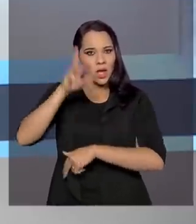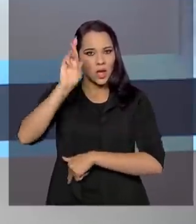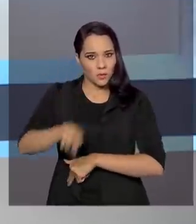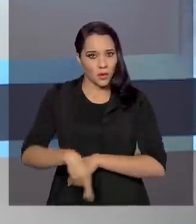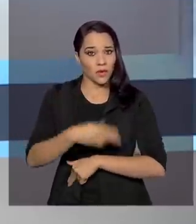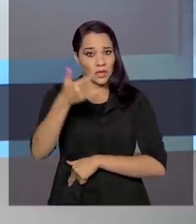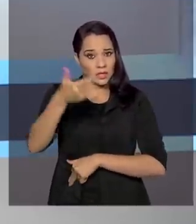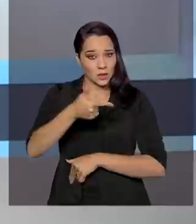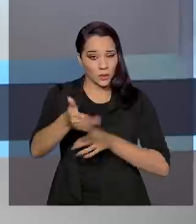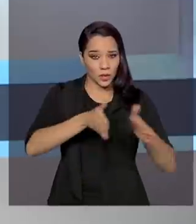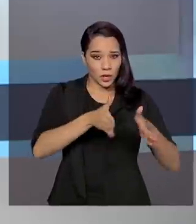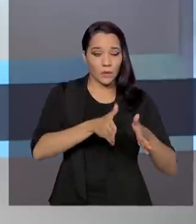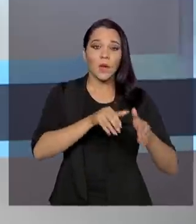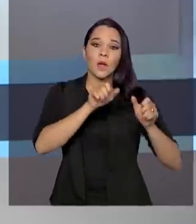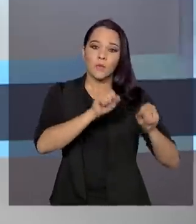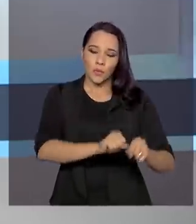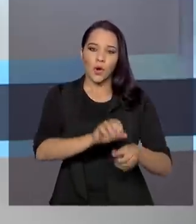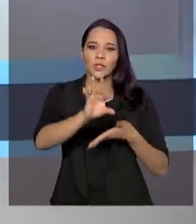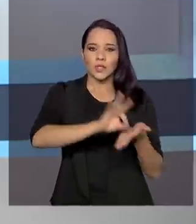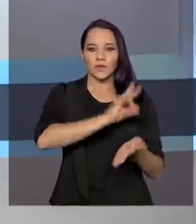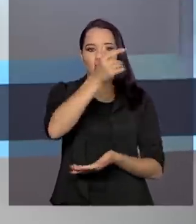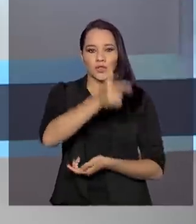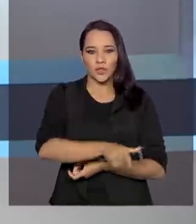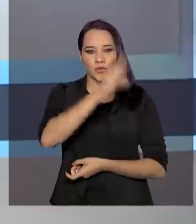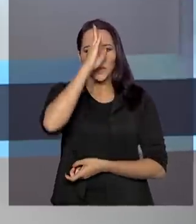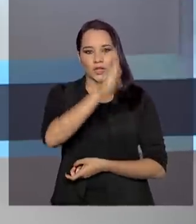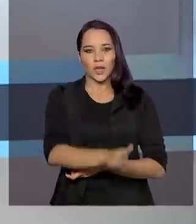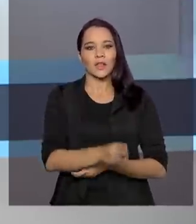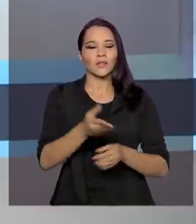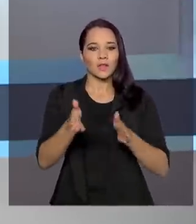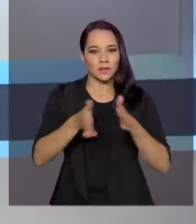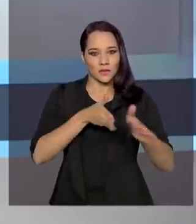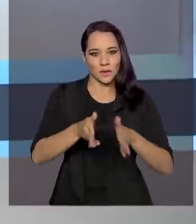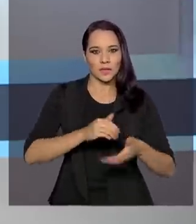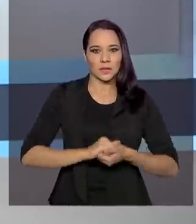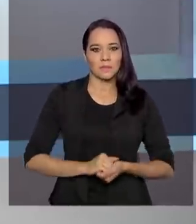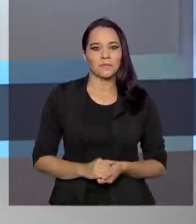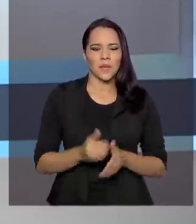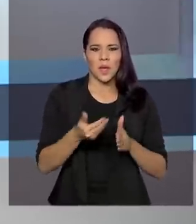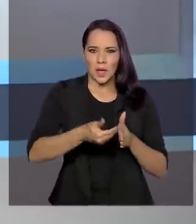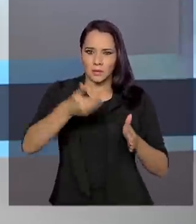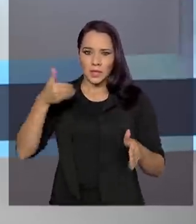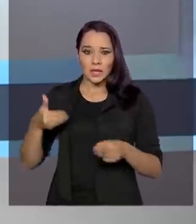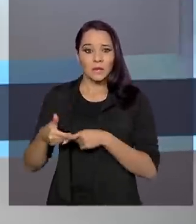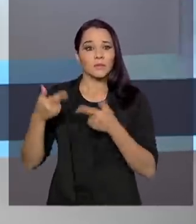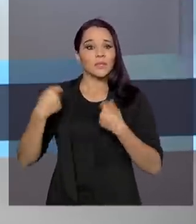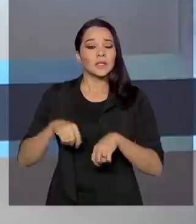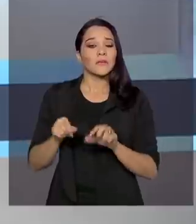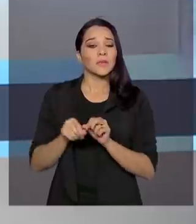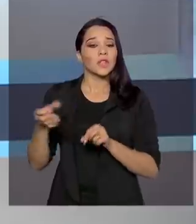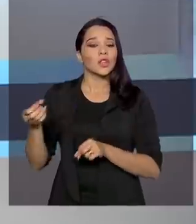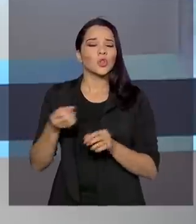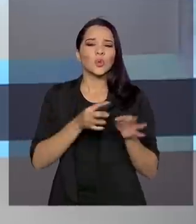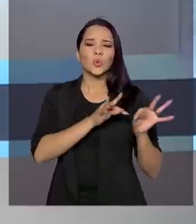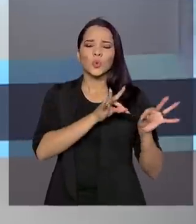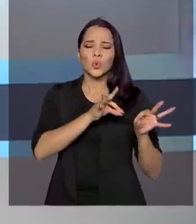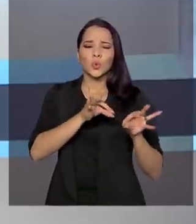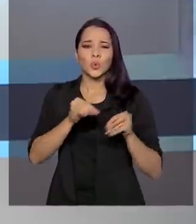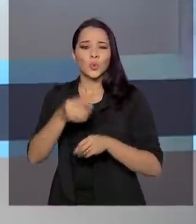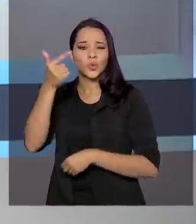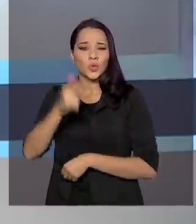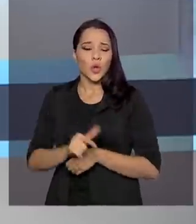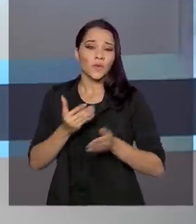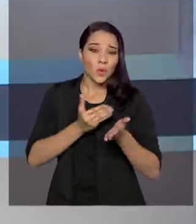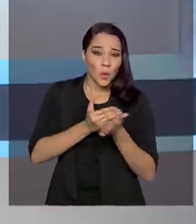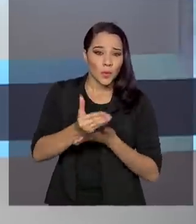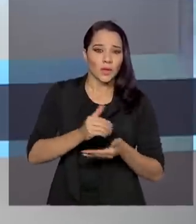na segunda etapa, poderá se reescrever diretamente nesta fase. Anteriormente, era necessário realizar todo o processo desde